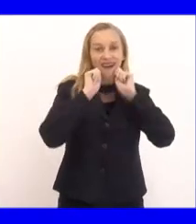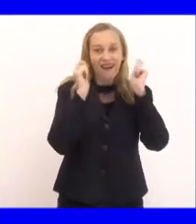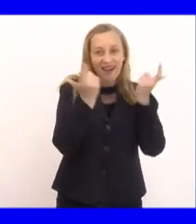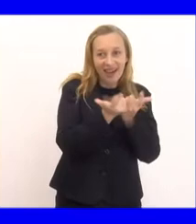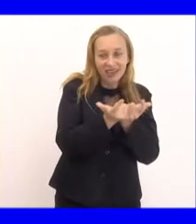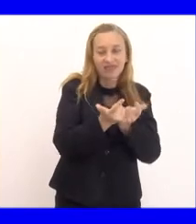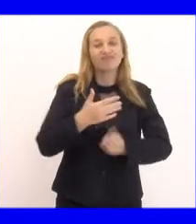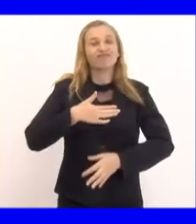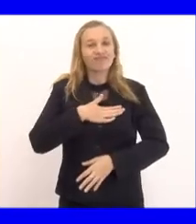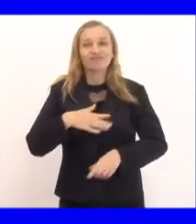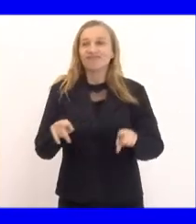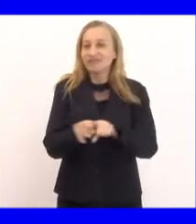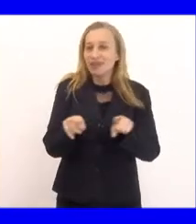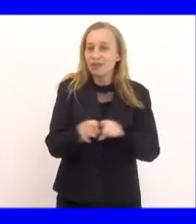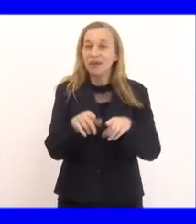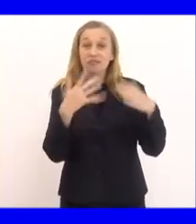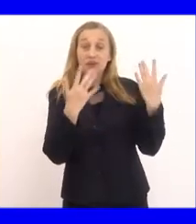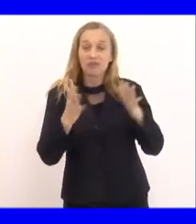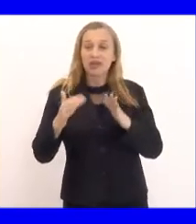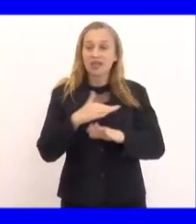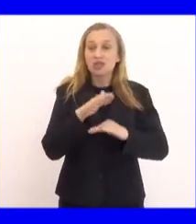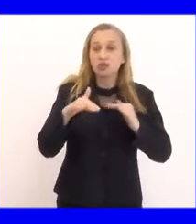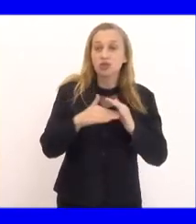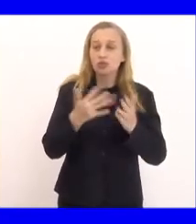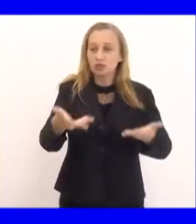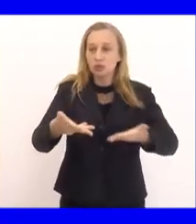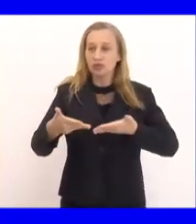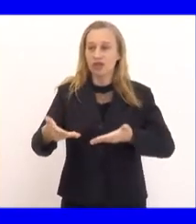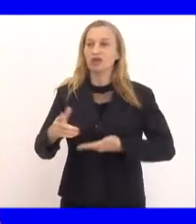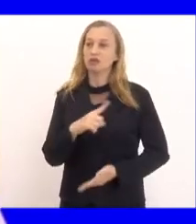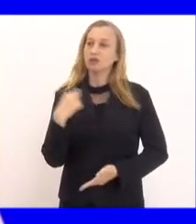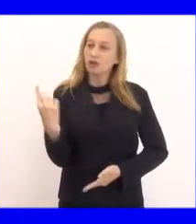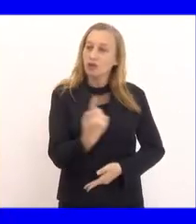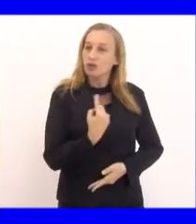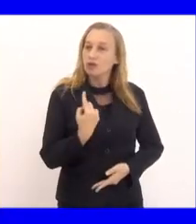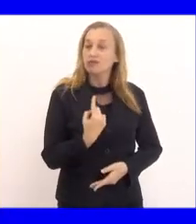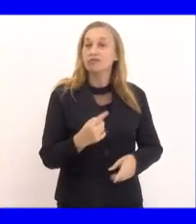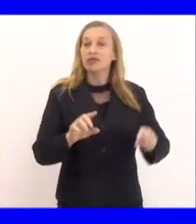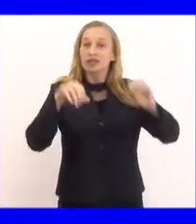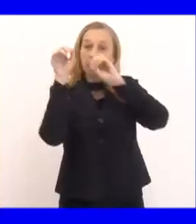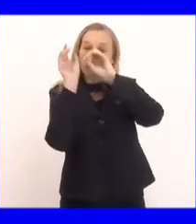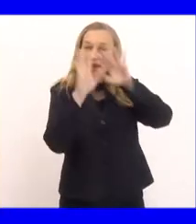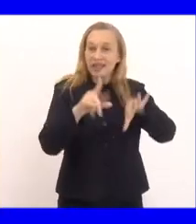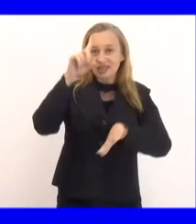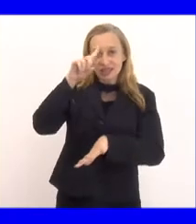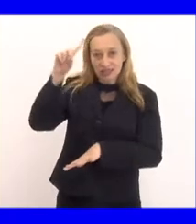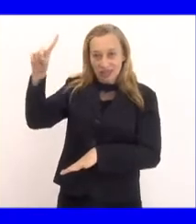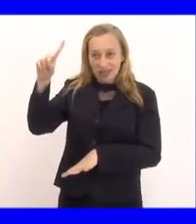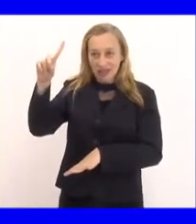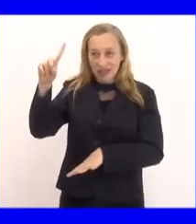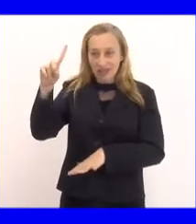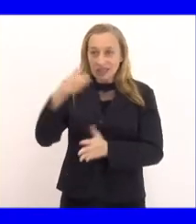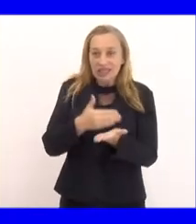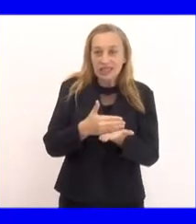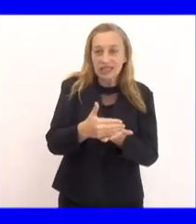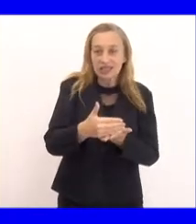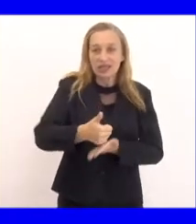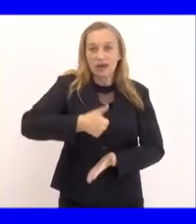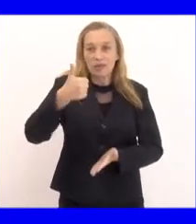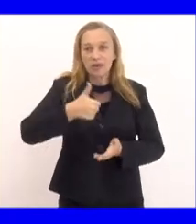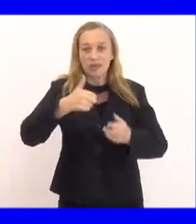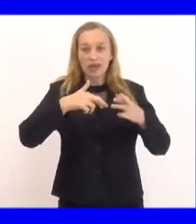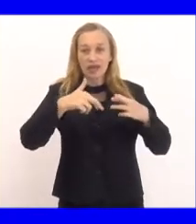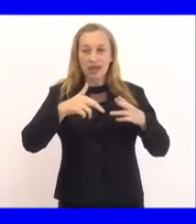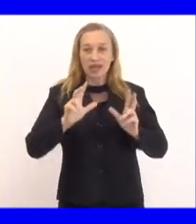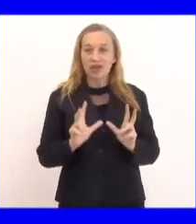Bom gostaria também de cumprimentar todos os nossos convidados e sob a proteção de Deus, declaro aberta a